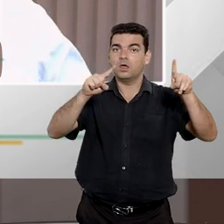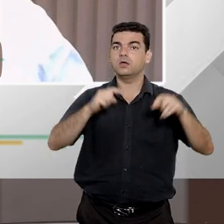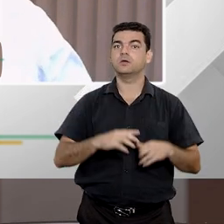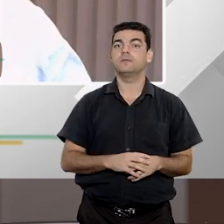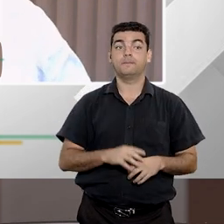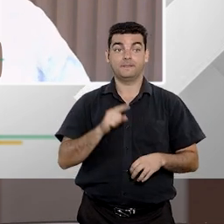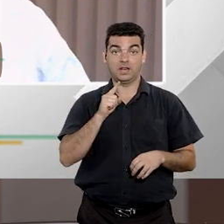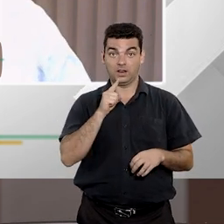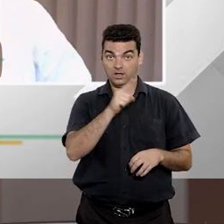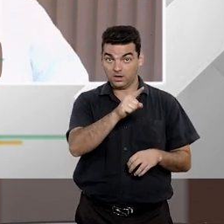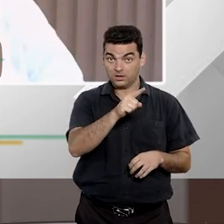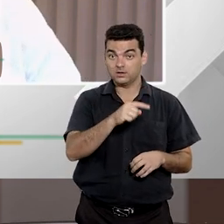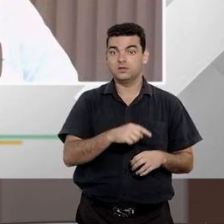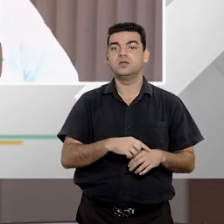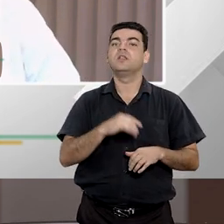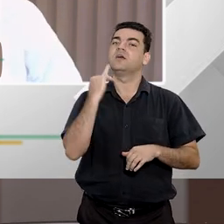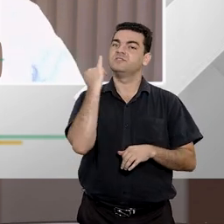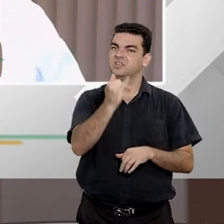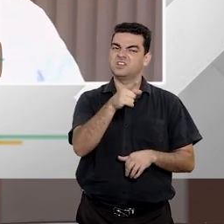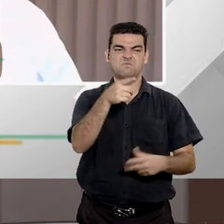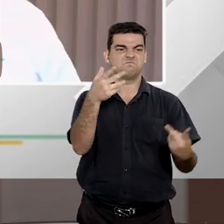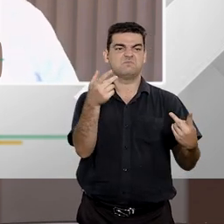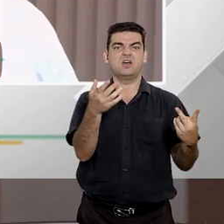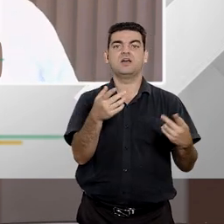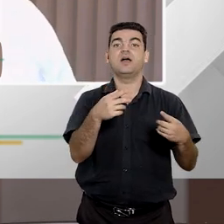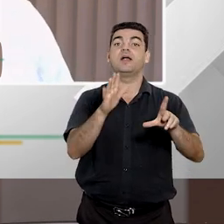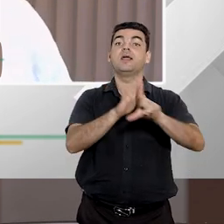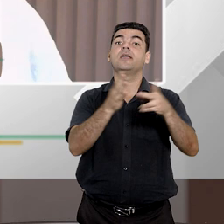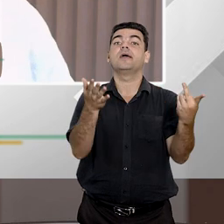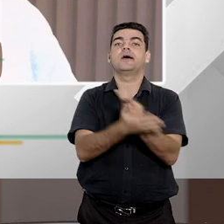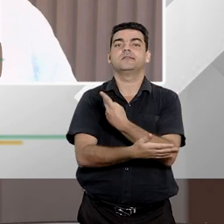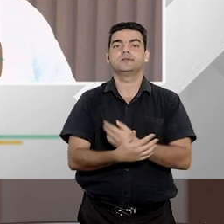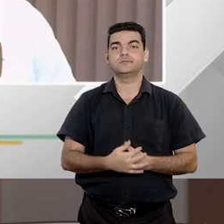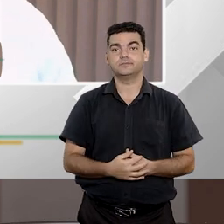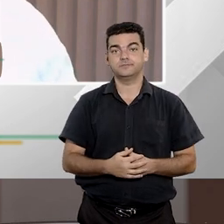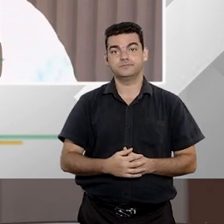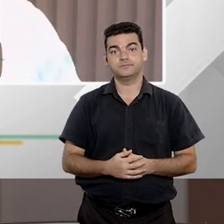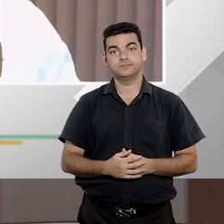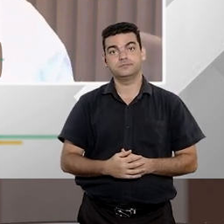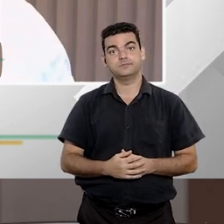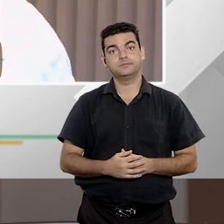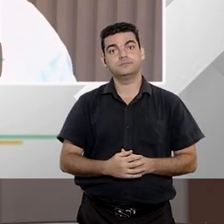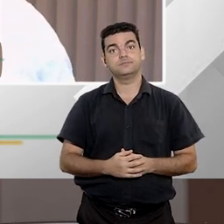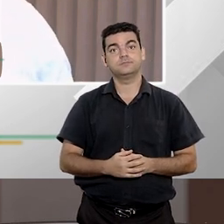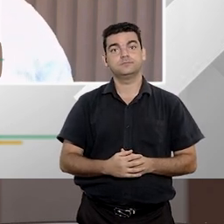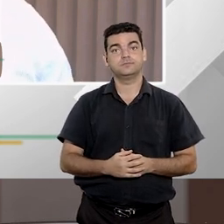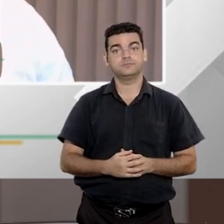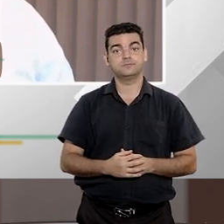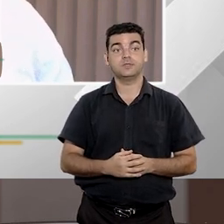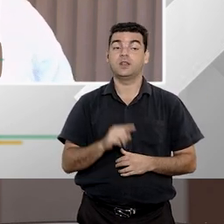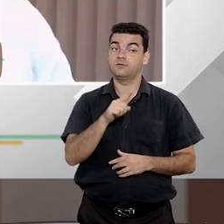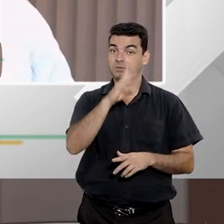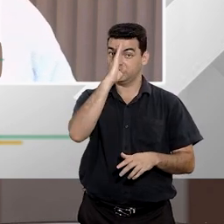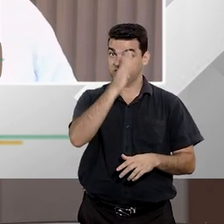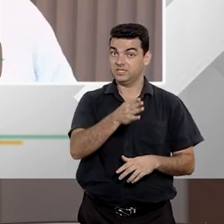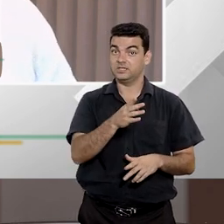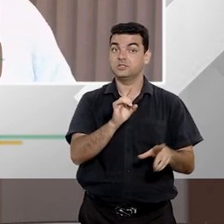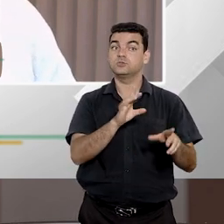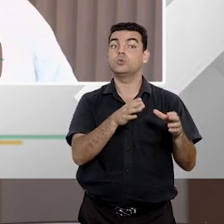naquele caso concreto declarar a lei inconstitucional isso não vai ter um efeito erga-ondas vai ter um efeito